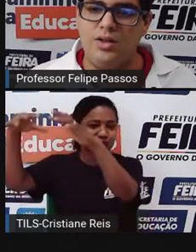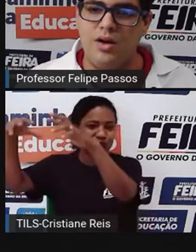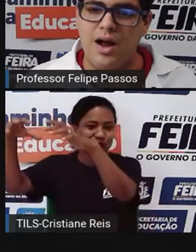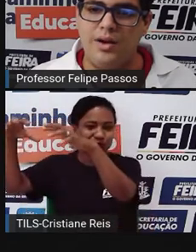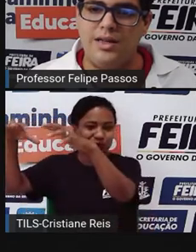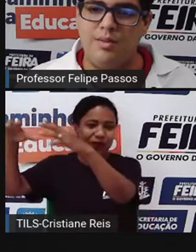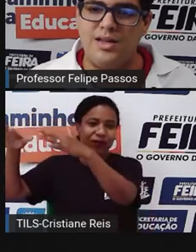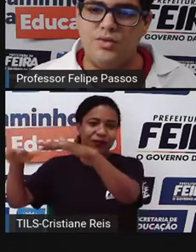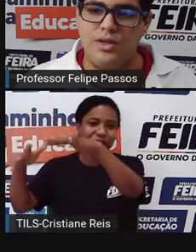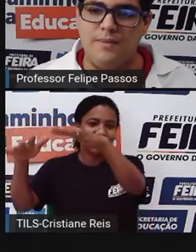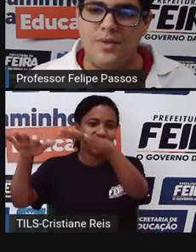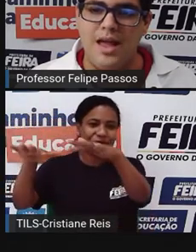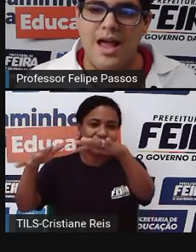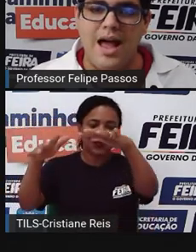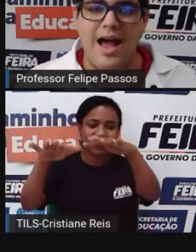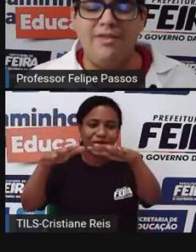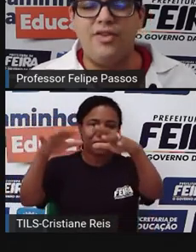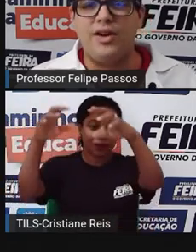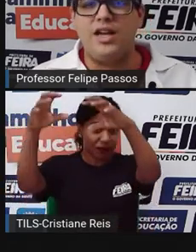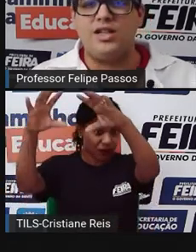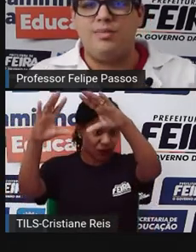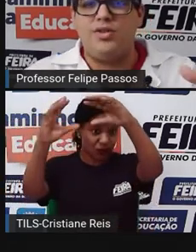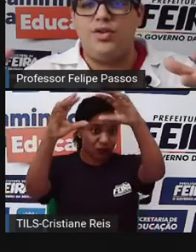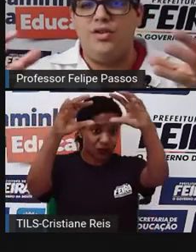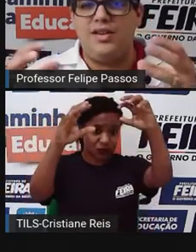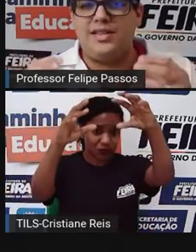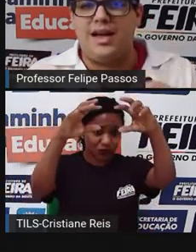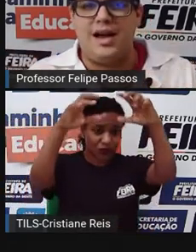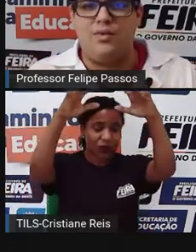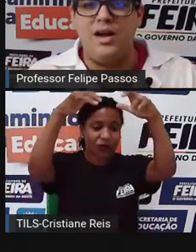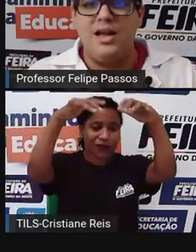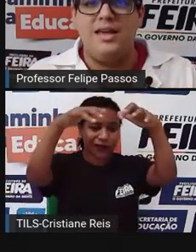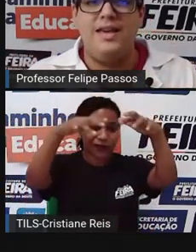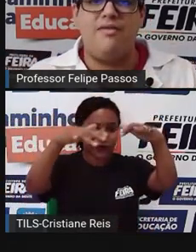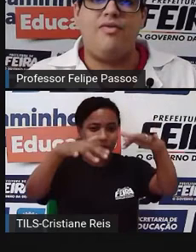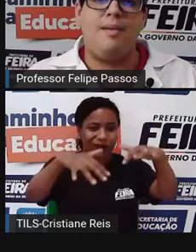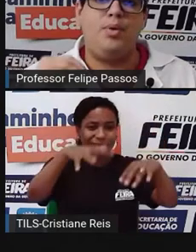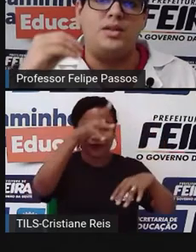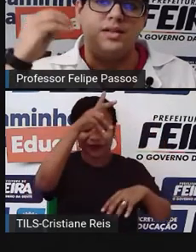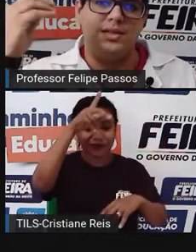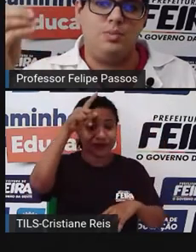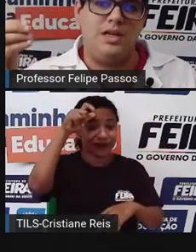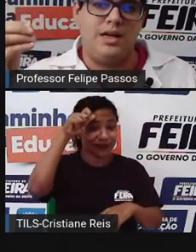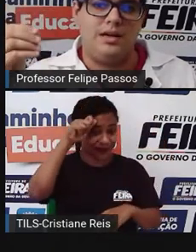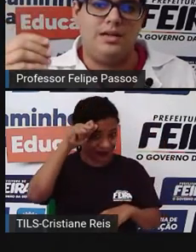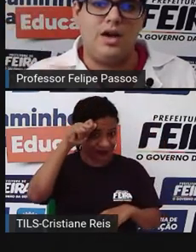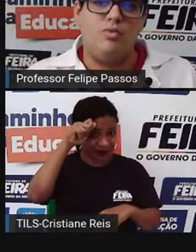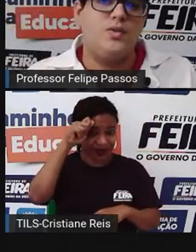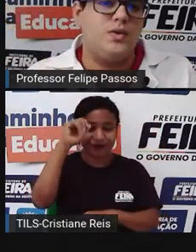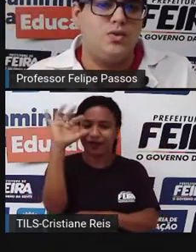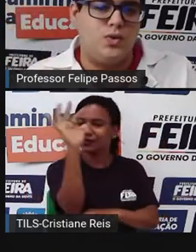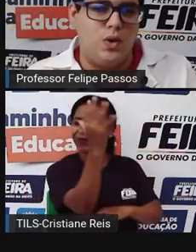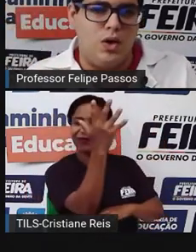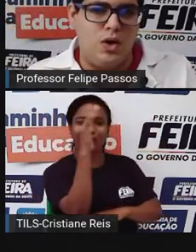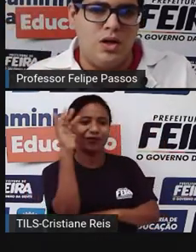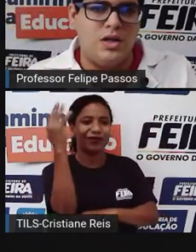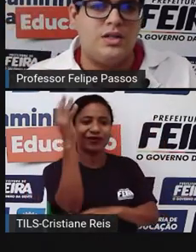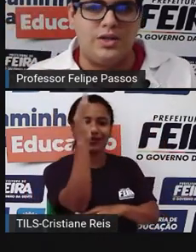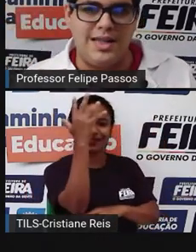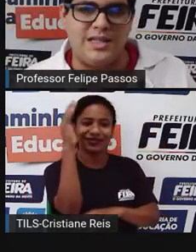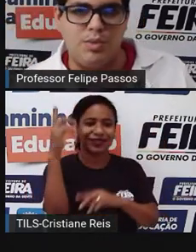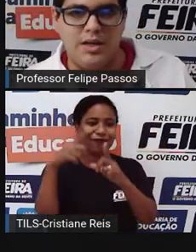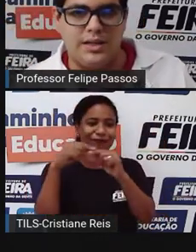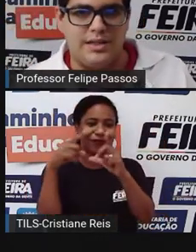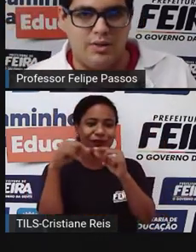no litoral aqui da Amazônia. A floresta absorve essa água e evapotranspira, que é como se fosse o suor,